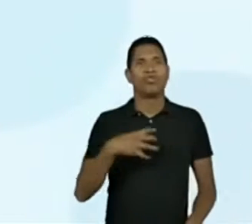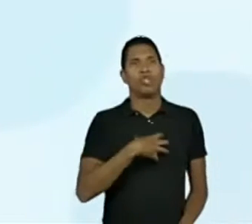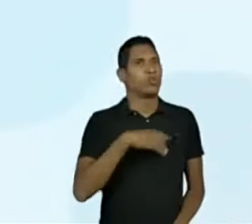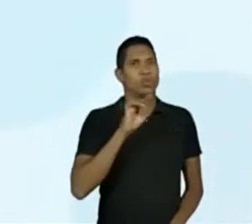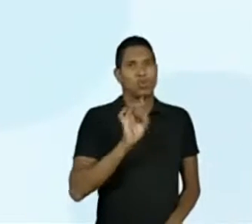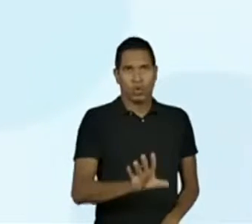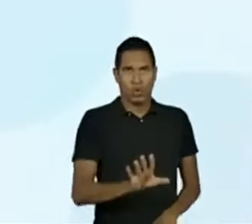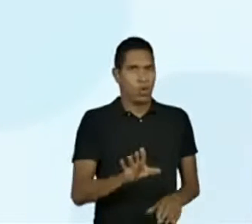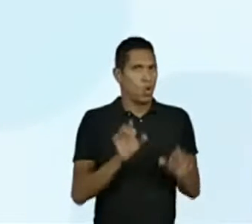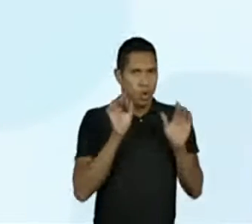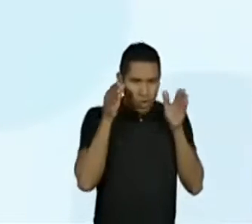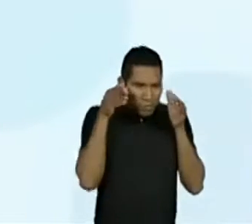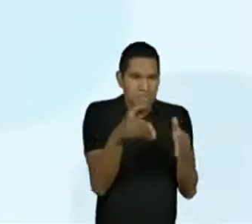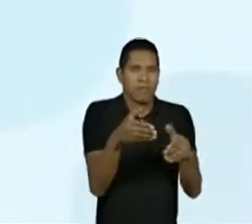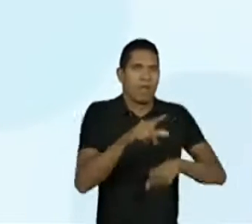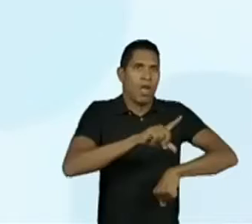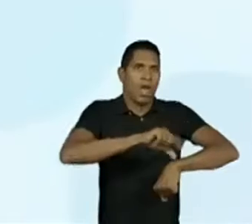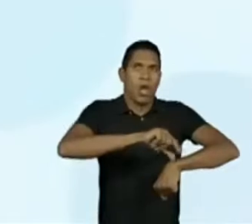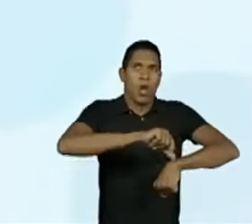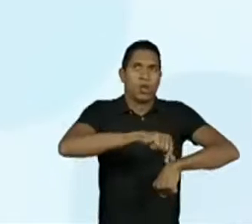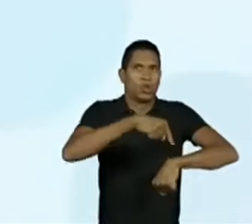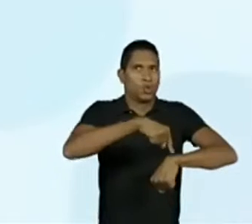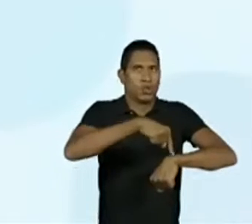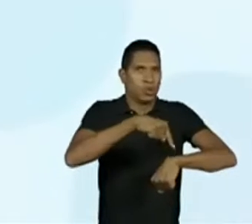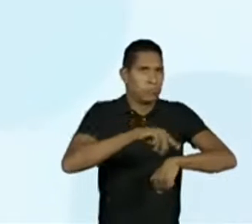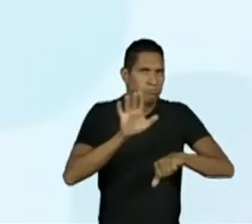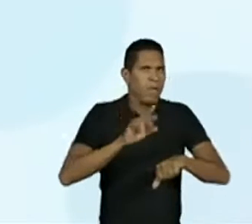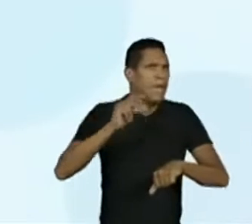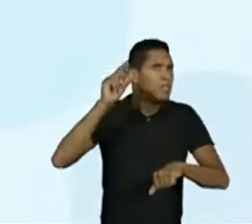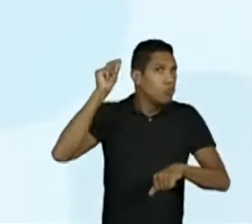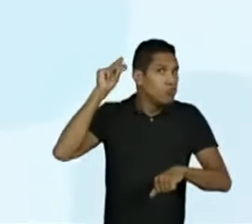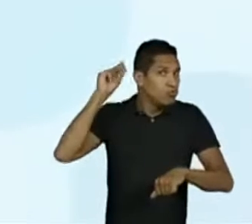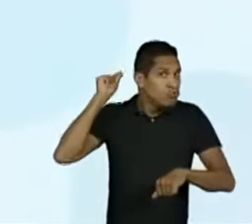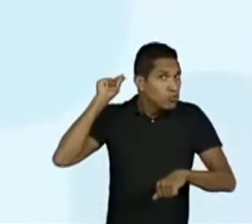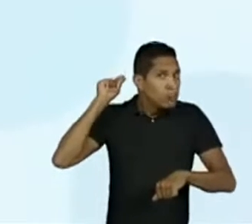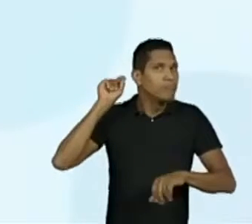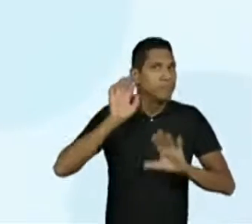de representar com números romanos.